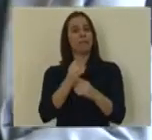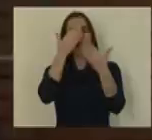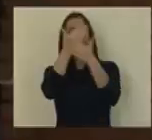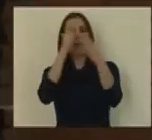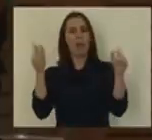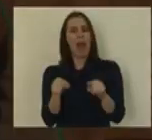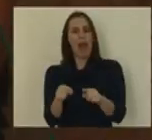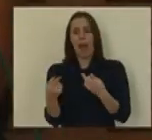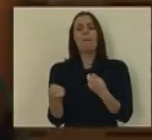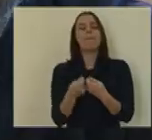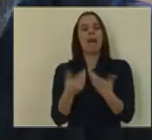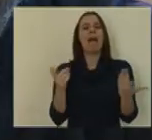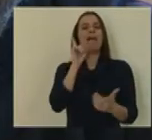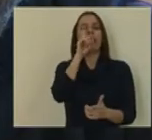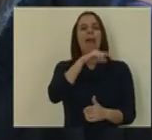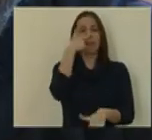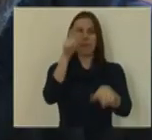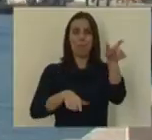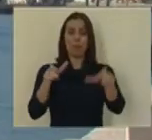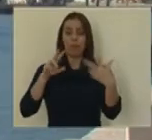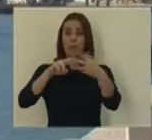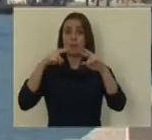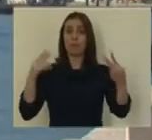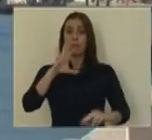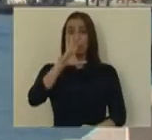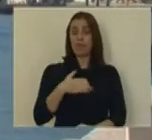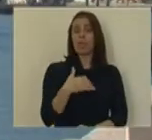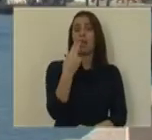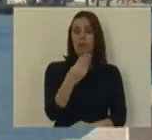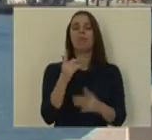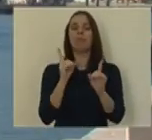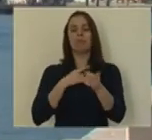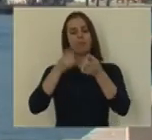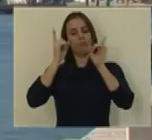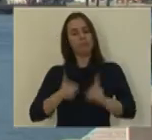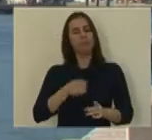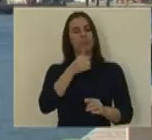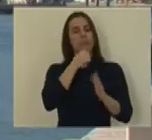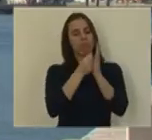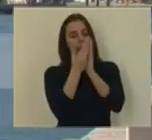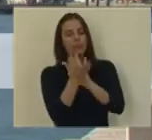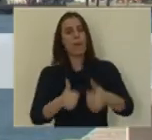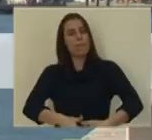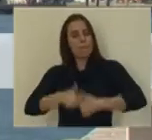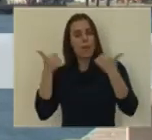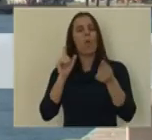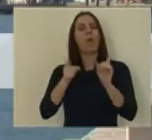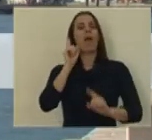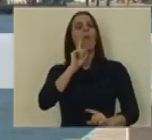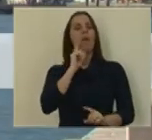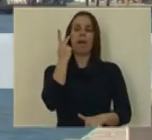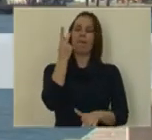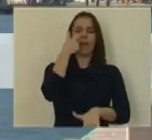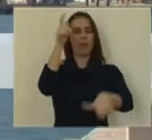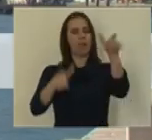da democracia se aproxima mais do cidadão. Nas autarquias CDU, procuramos implementar medidas que fomentem e melhorem a qualidade de vida dos